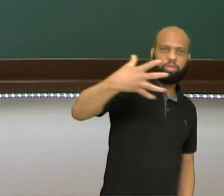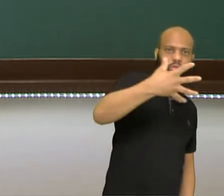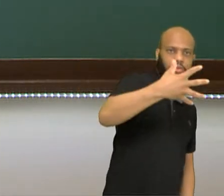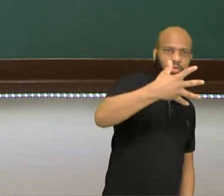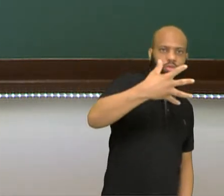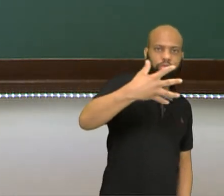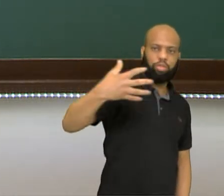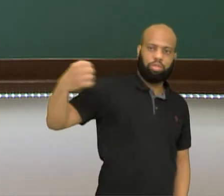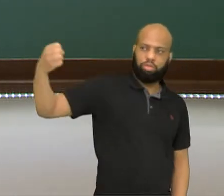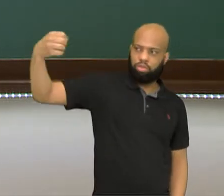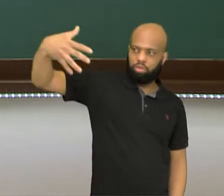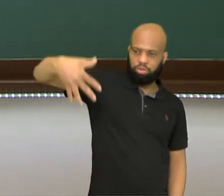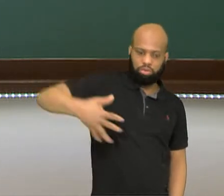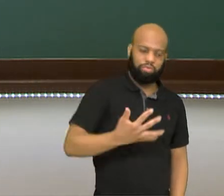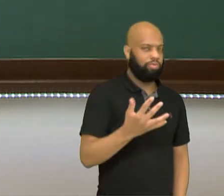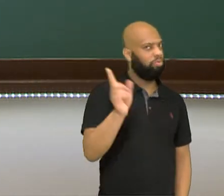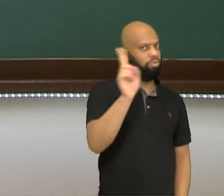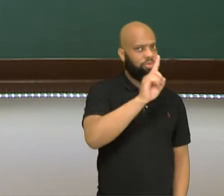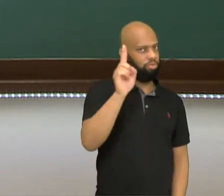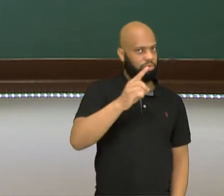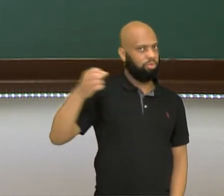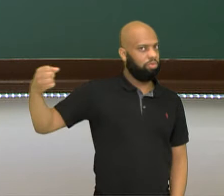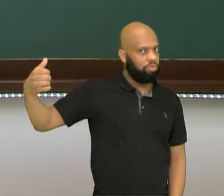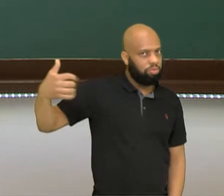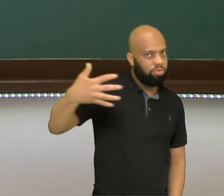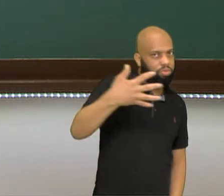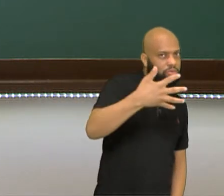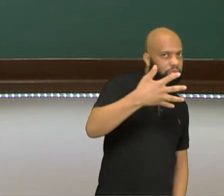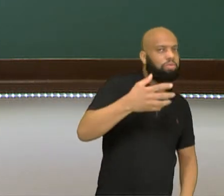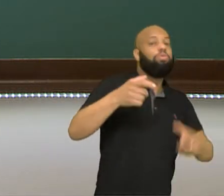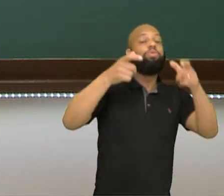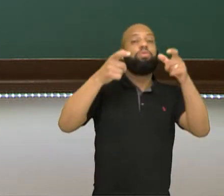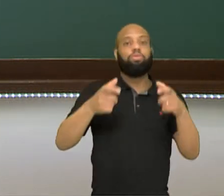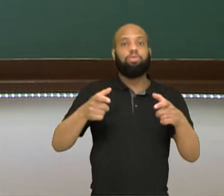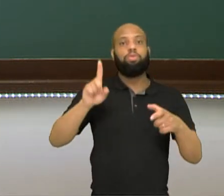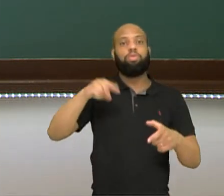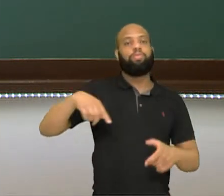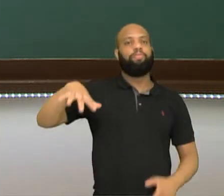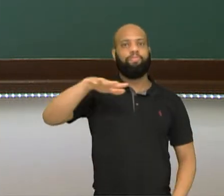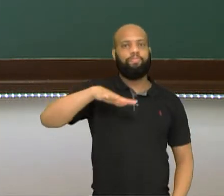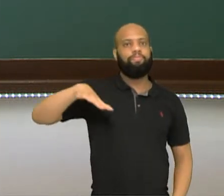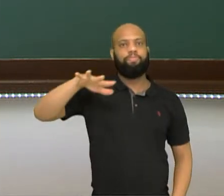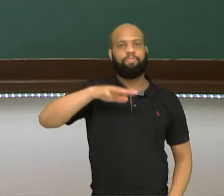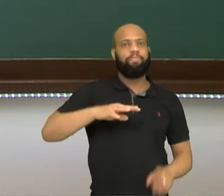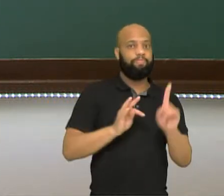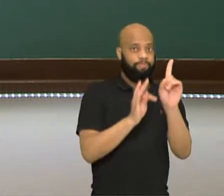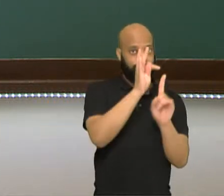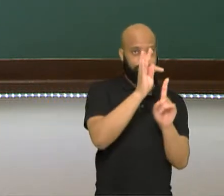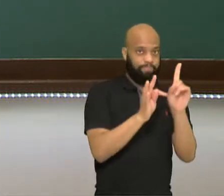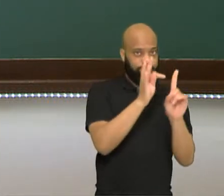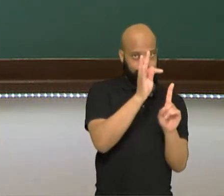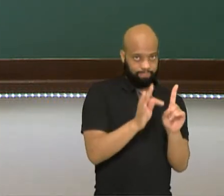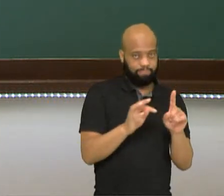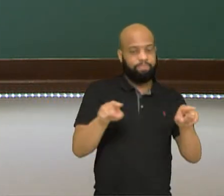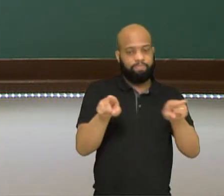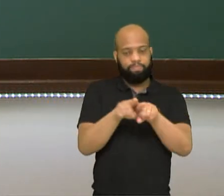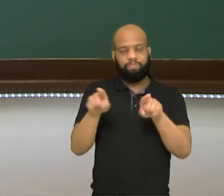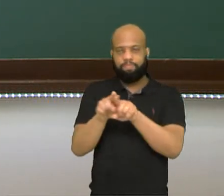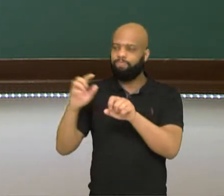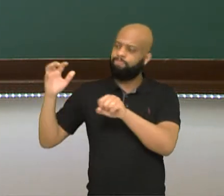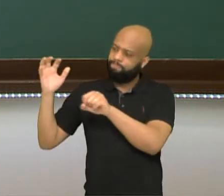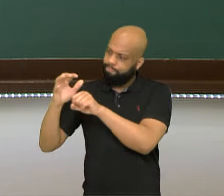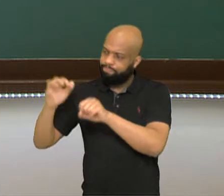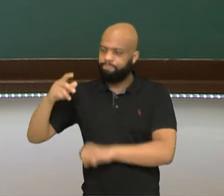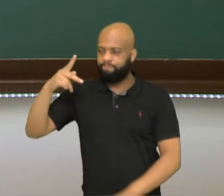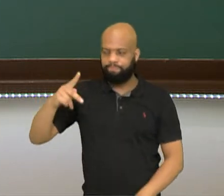linha reta nos meios homogêneos e transparentes. Um meio homogêneo é um meio igual. É um meio em que